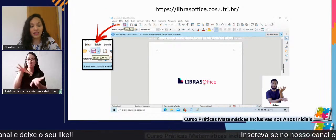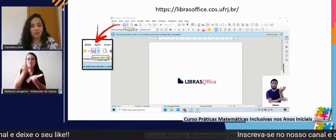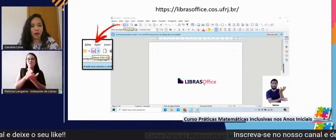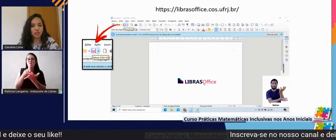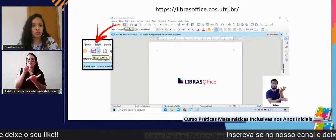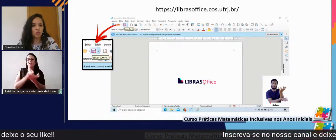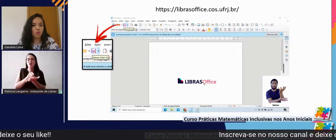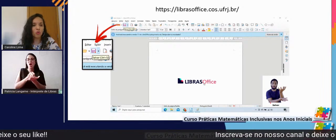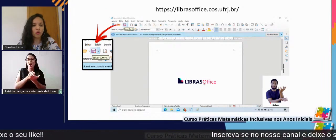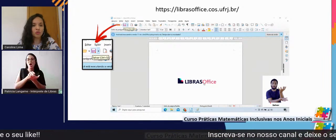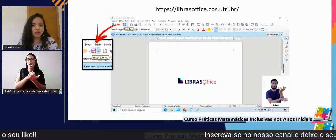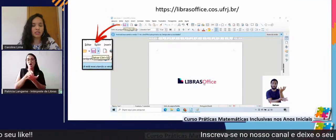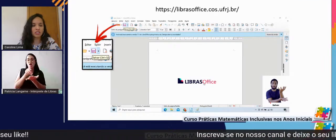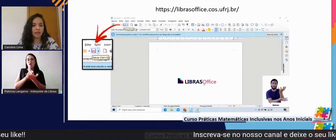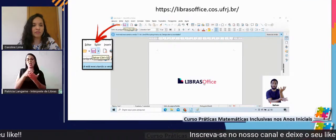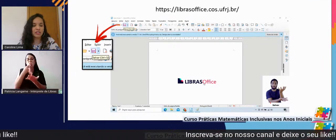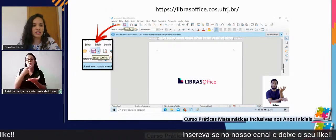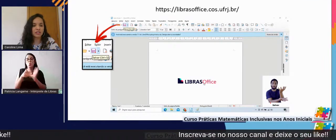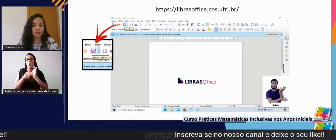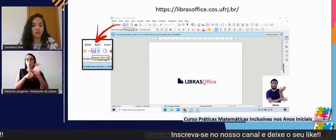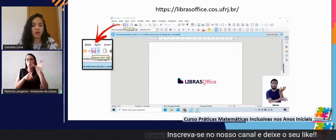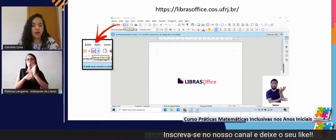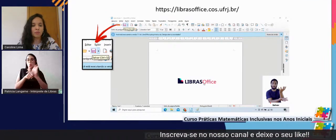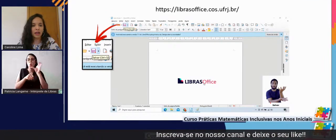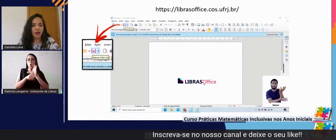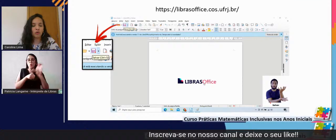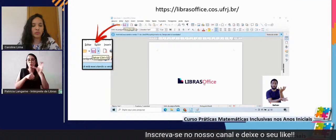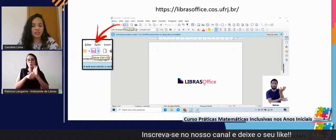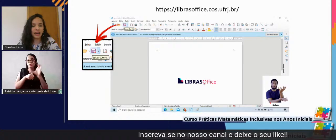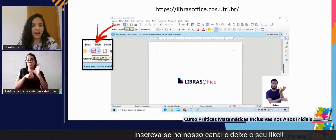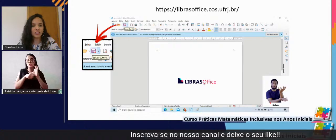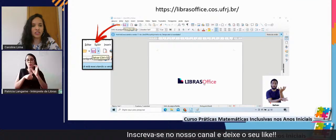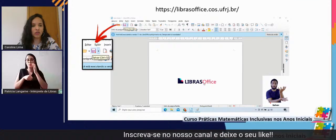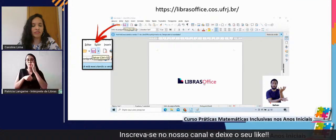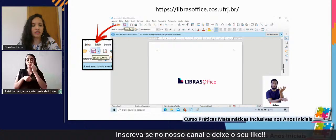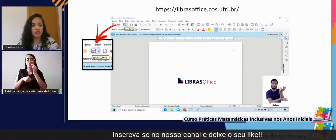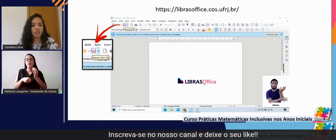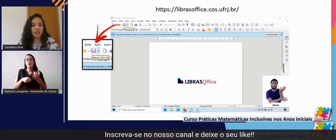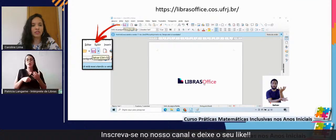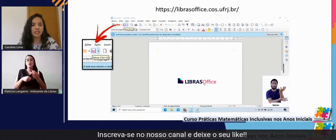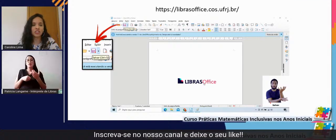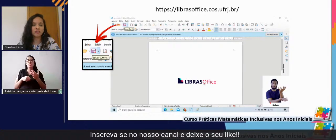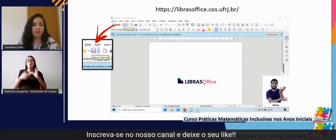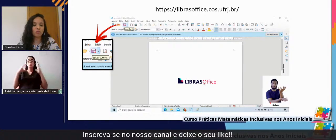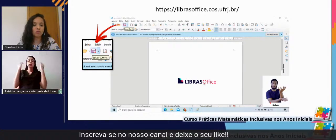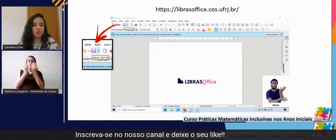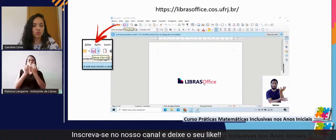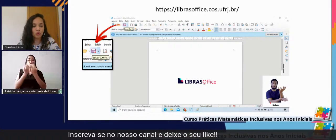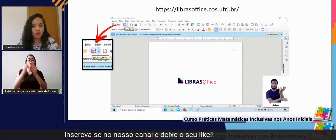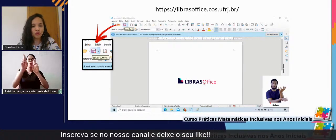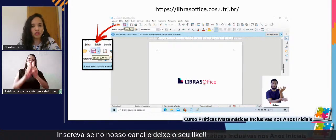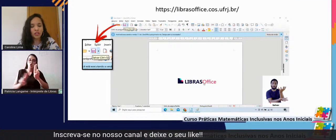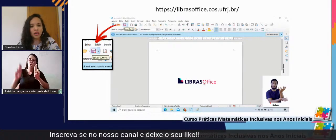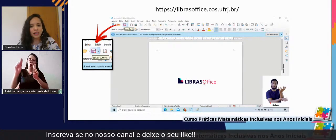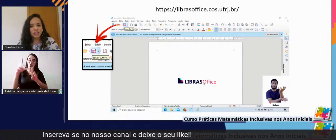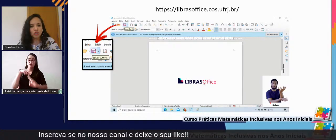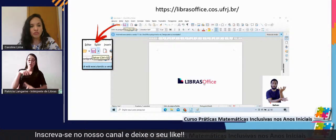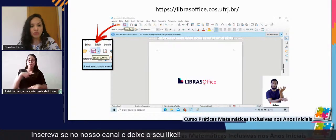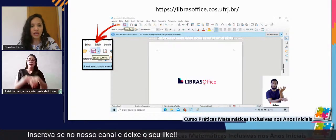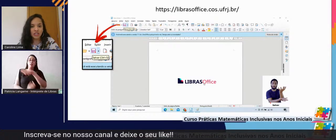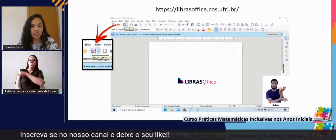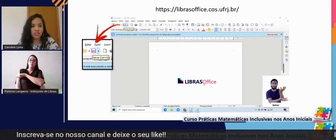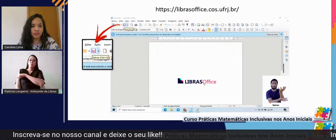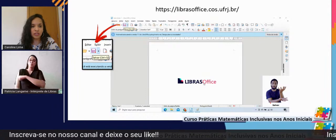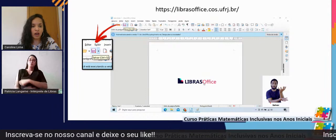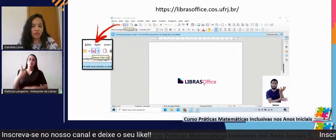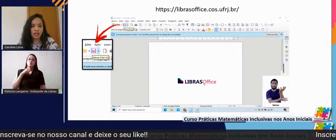isso partiu de um curso que eles estavam fazendo pra comunidade na UFRJ e eles tiveram alunos surdos que tinham